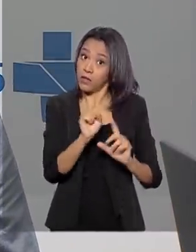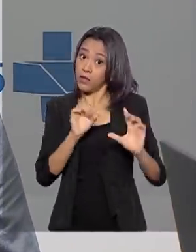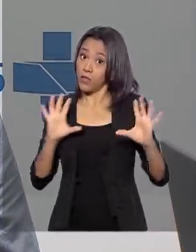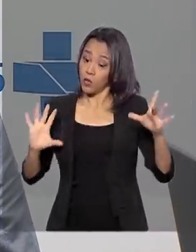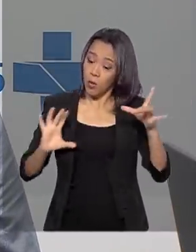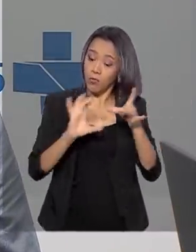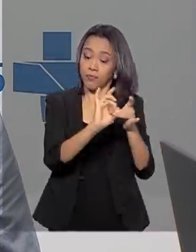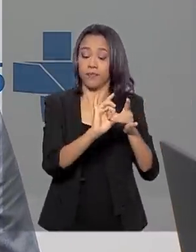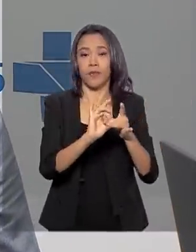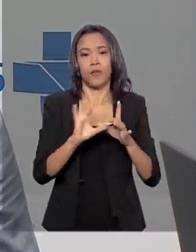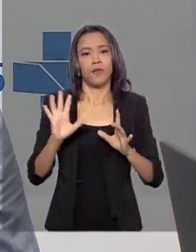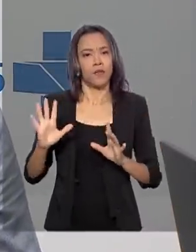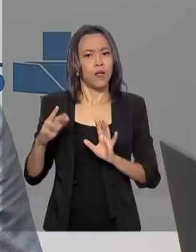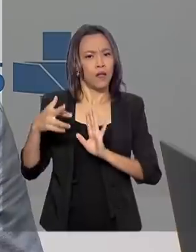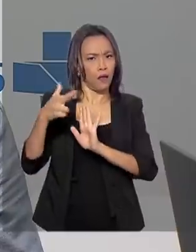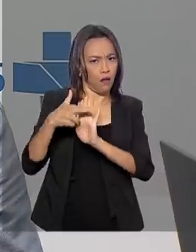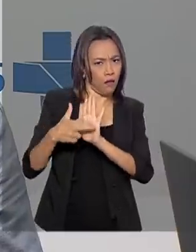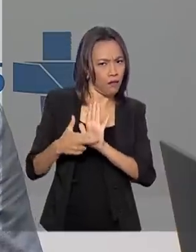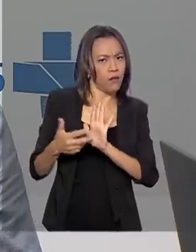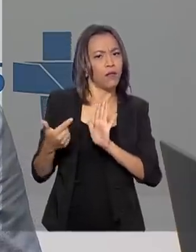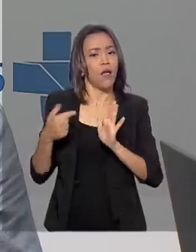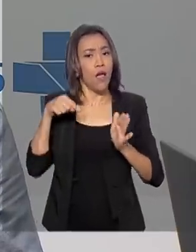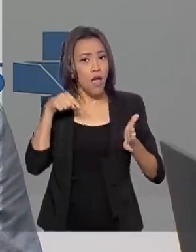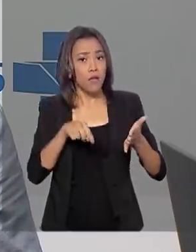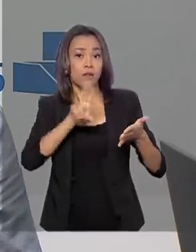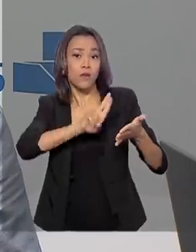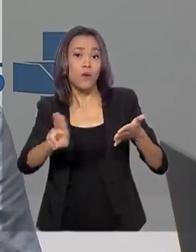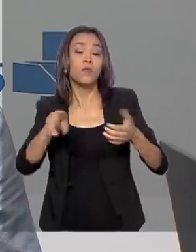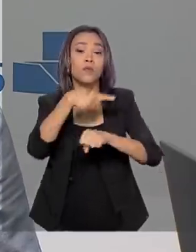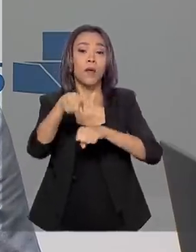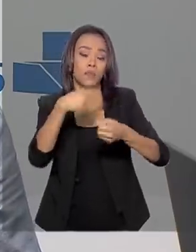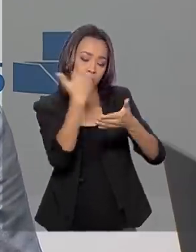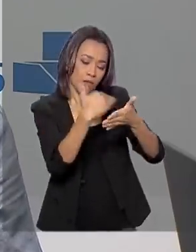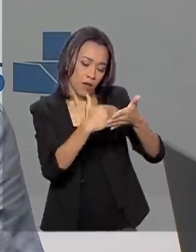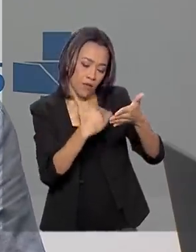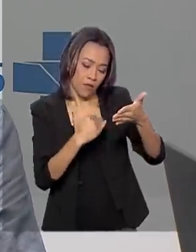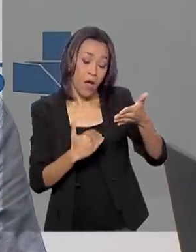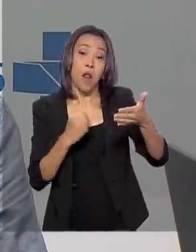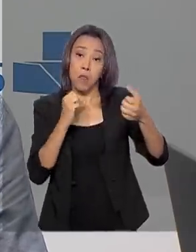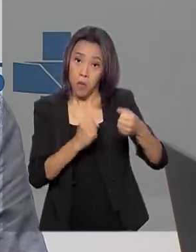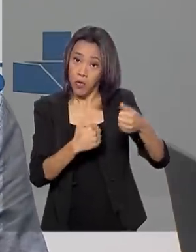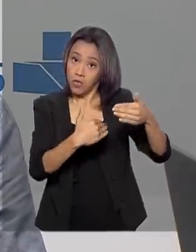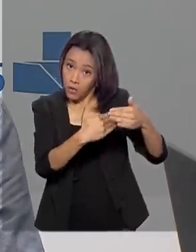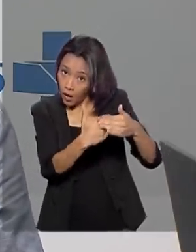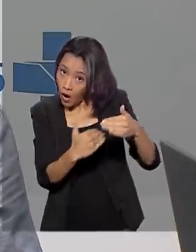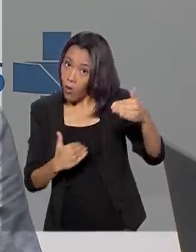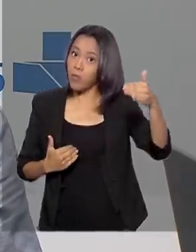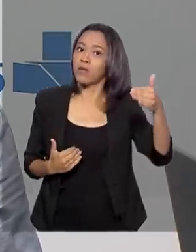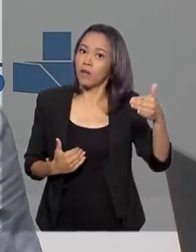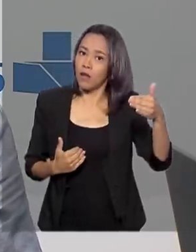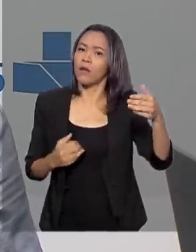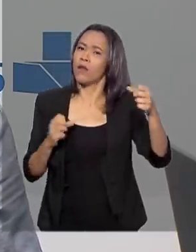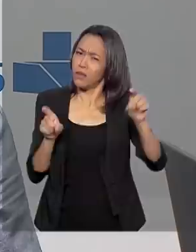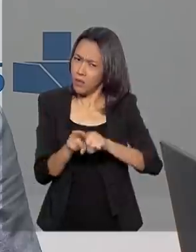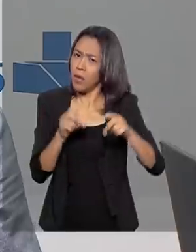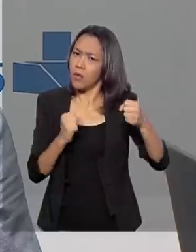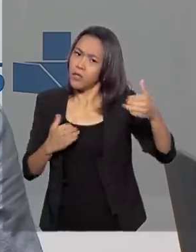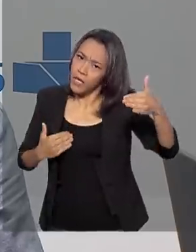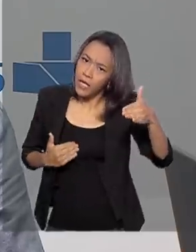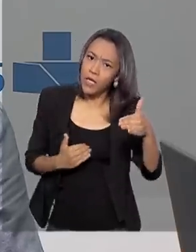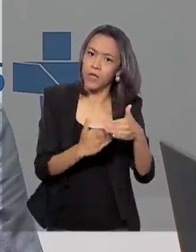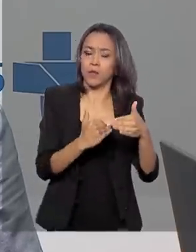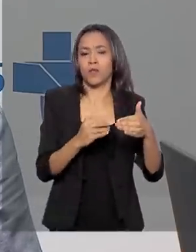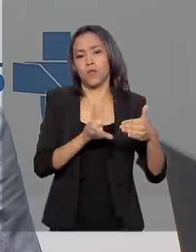restritiva. E esta lista, pode, da mesma forma que ela pode aumentar, ela também pode reduzir